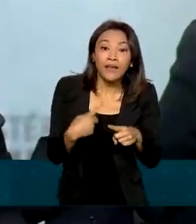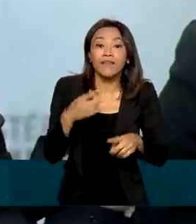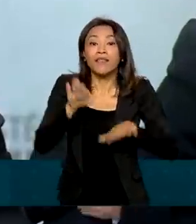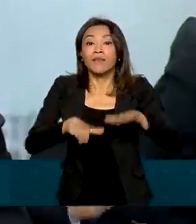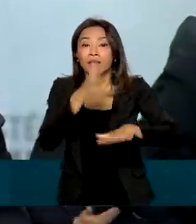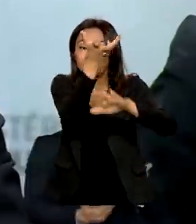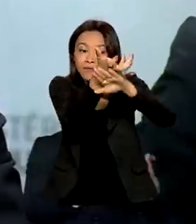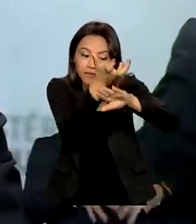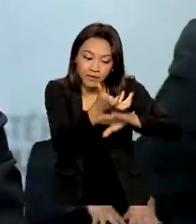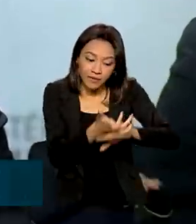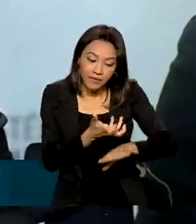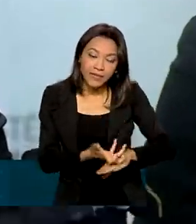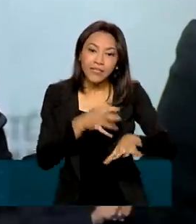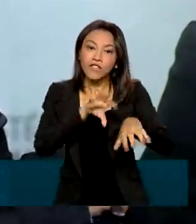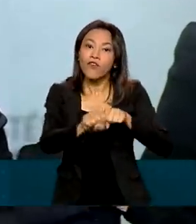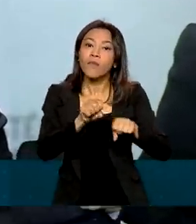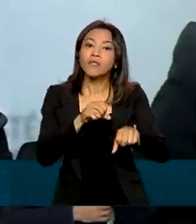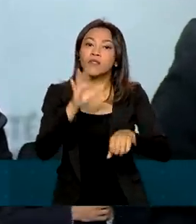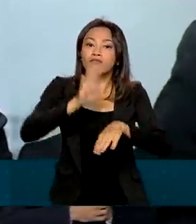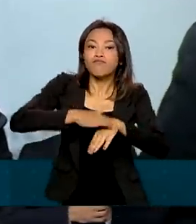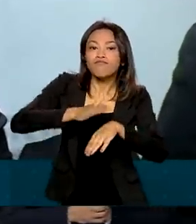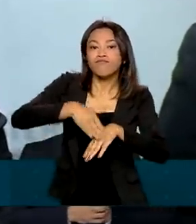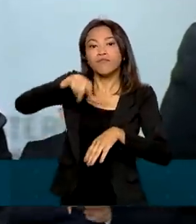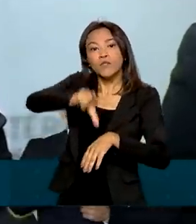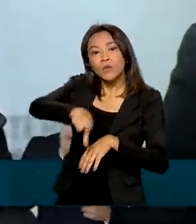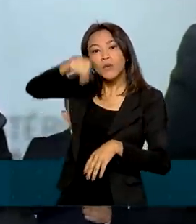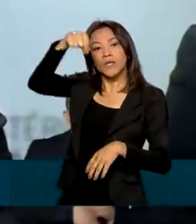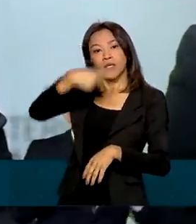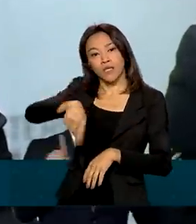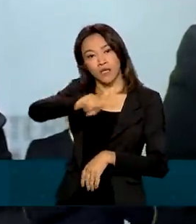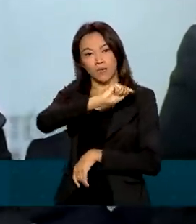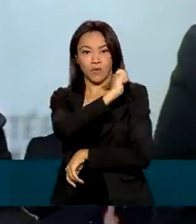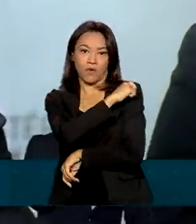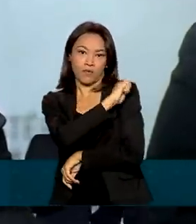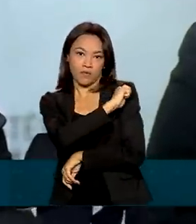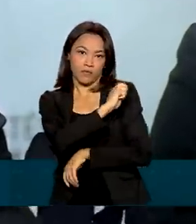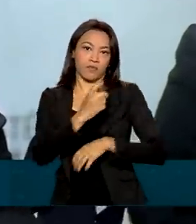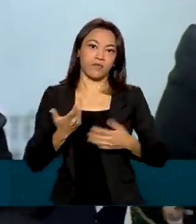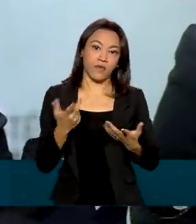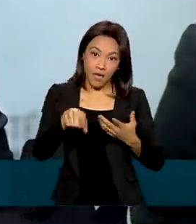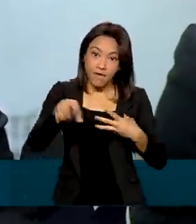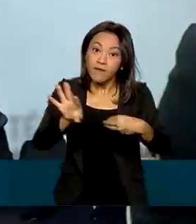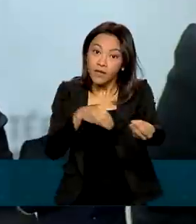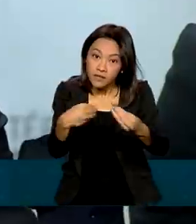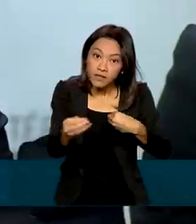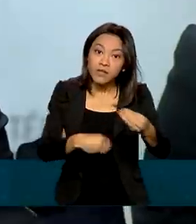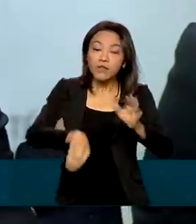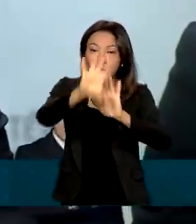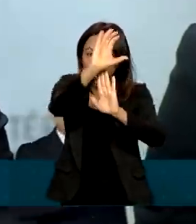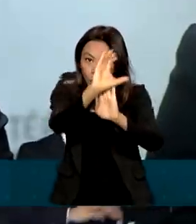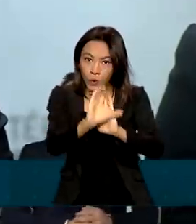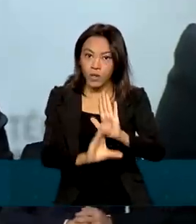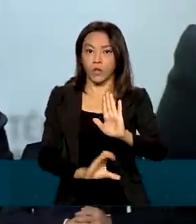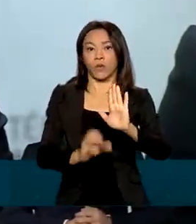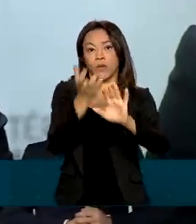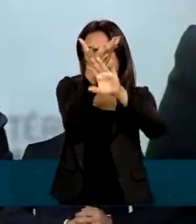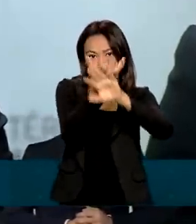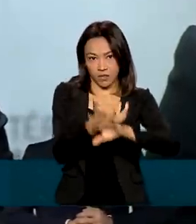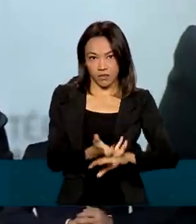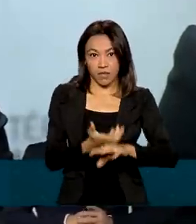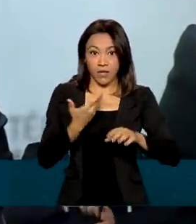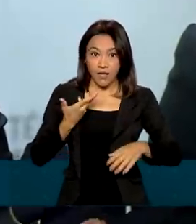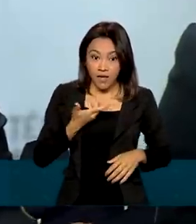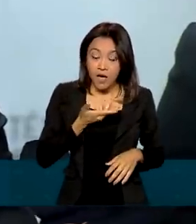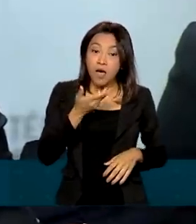formativos, que são a parte flexível do currículo. Nela, os estudantes